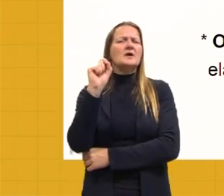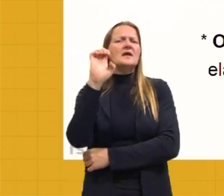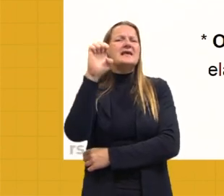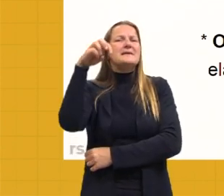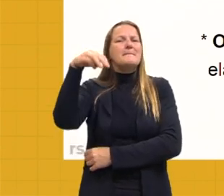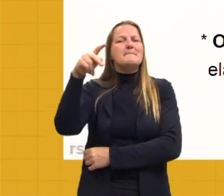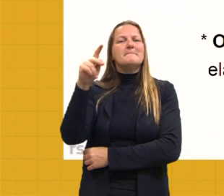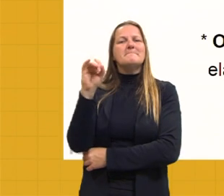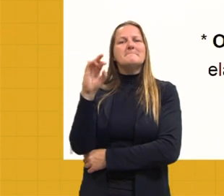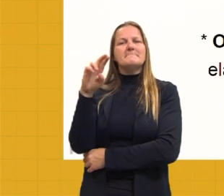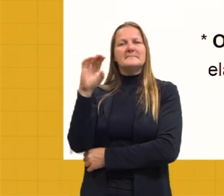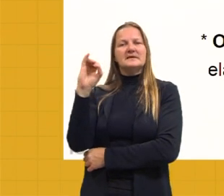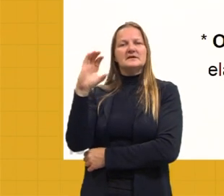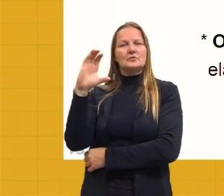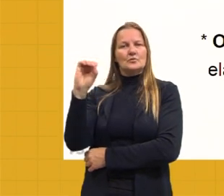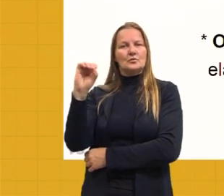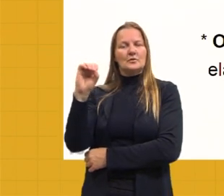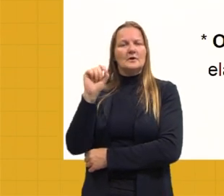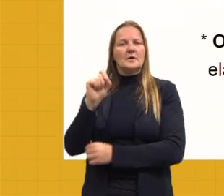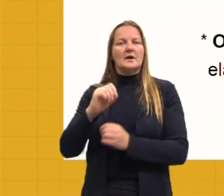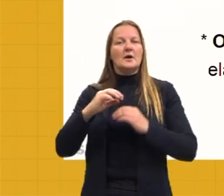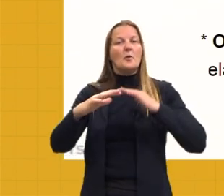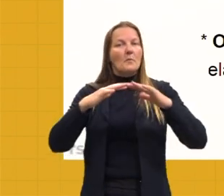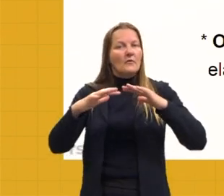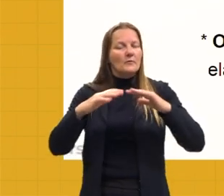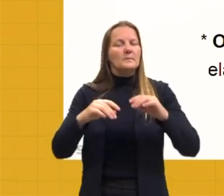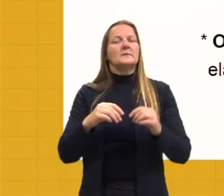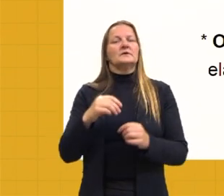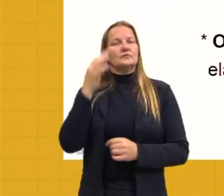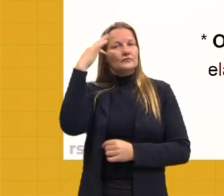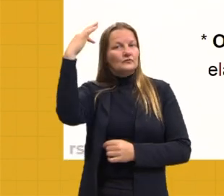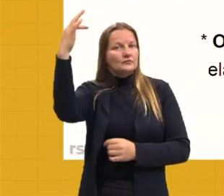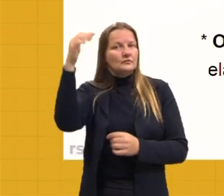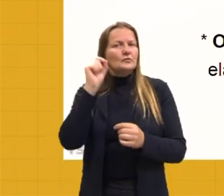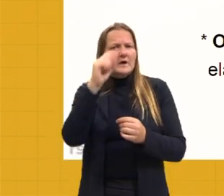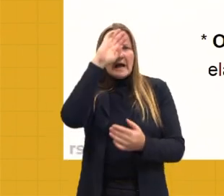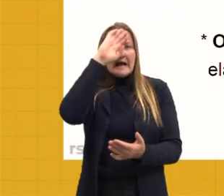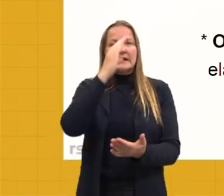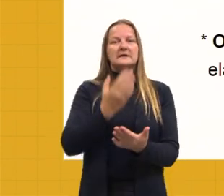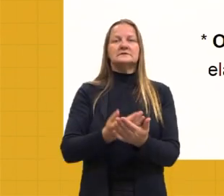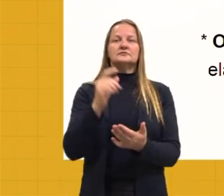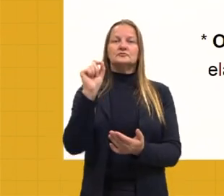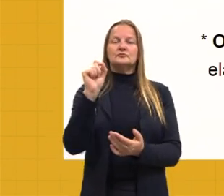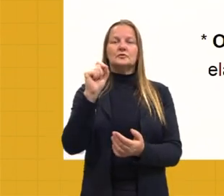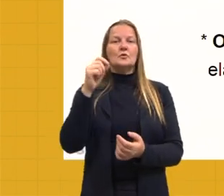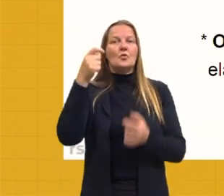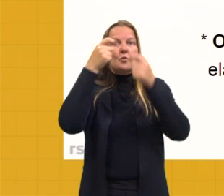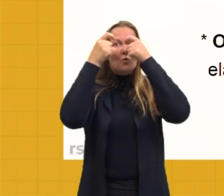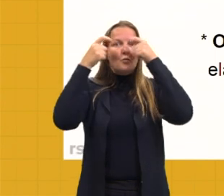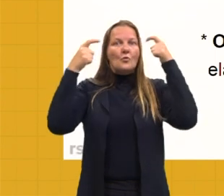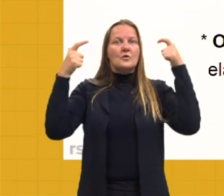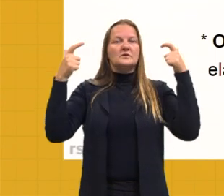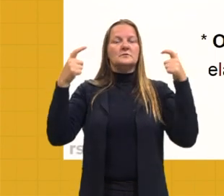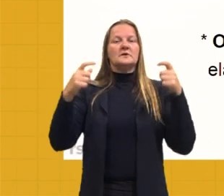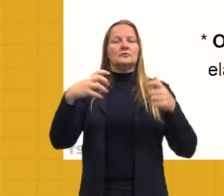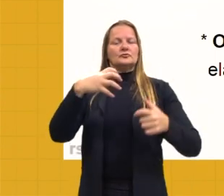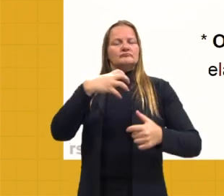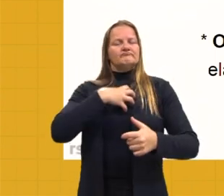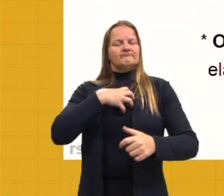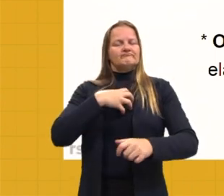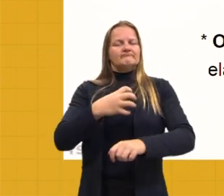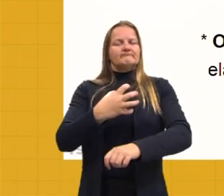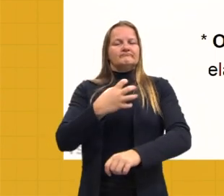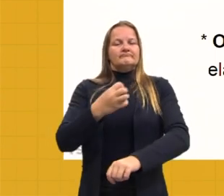lembram? Empirismo é uma corrente filosófica que acredita que o conhecimento provém dos sentidos